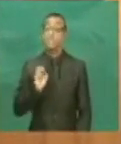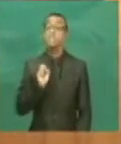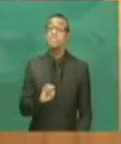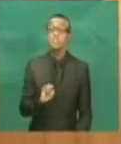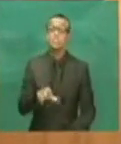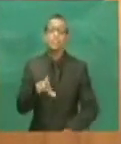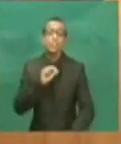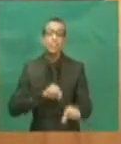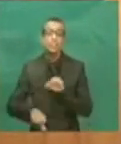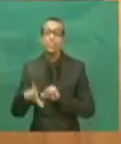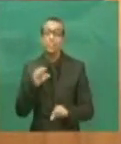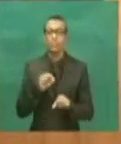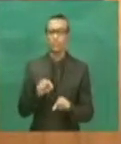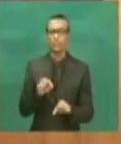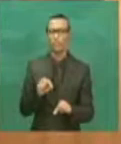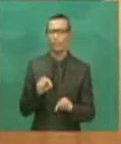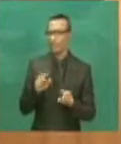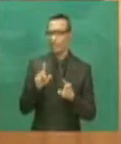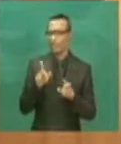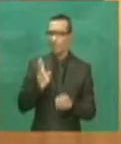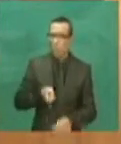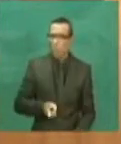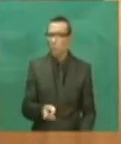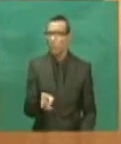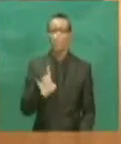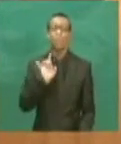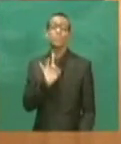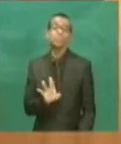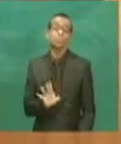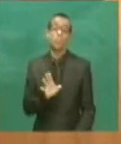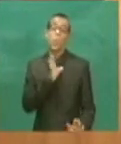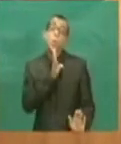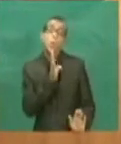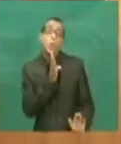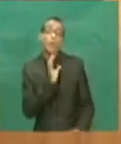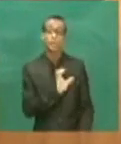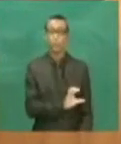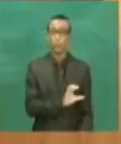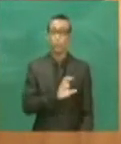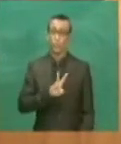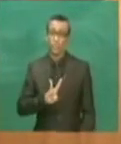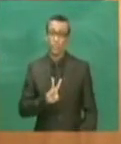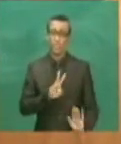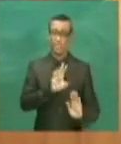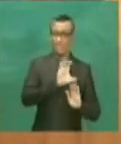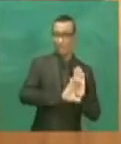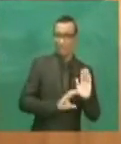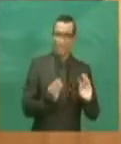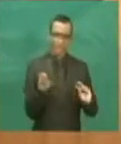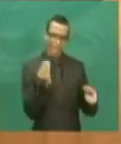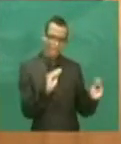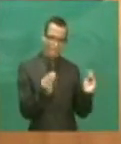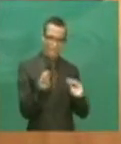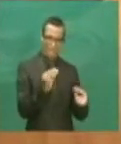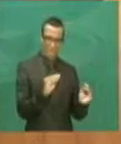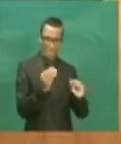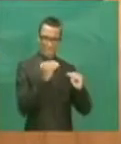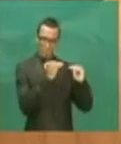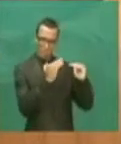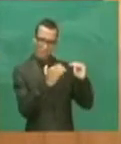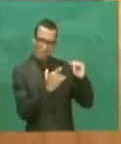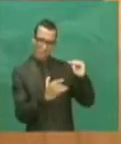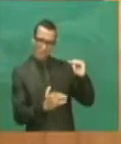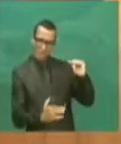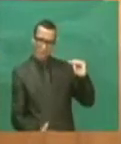viés e pelas formas com que nós escolhemos. Simplesmente por um currículo que é construído e deformado com uma quantidade de